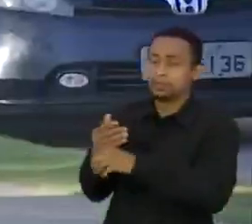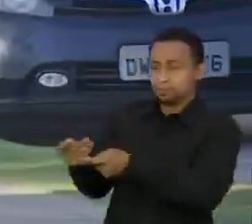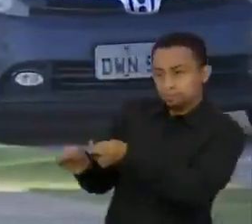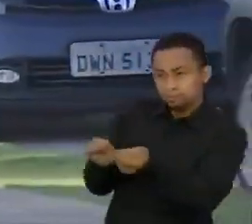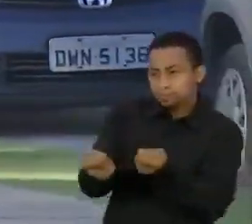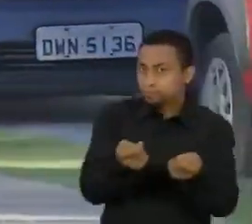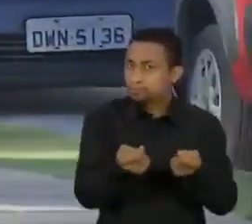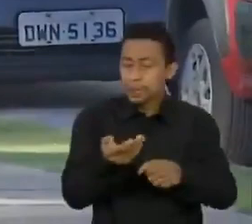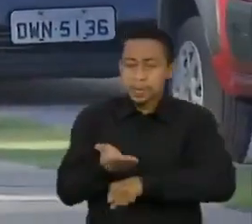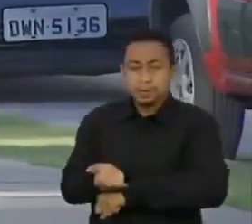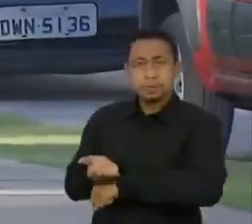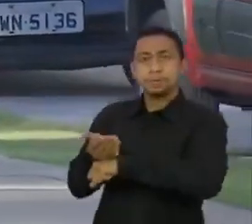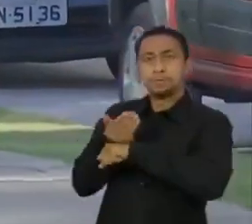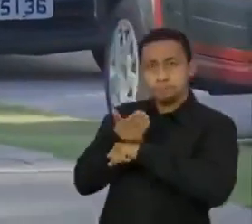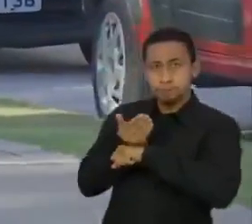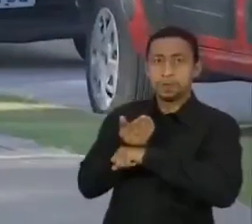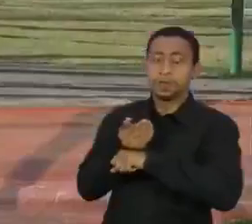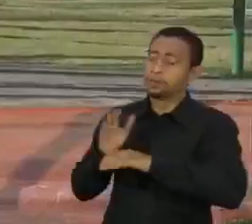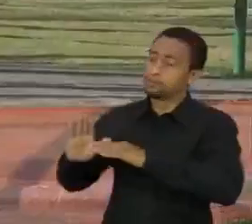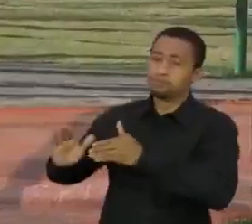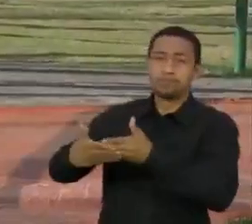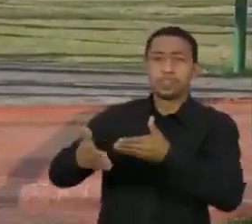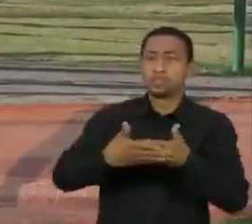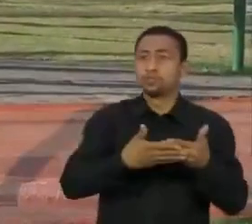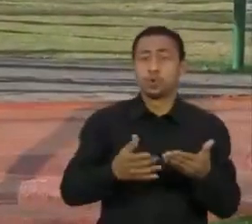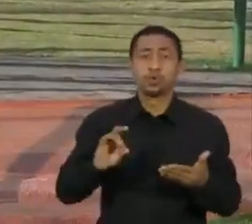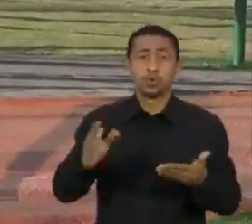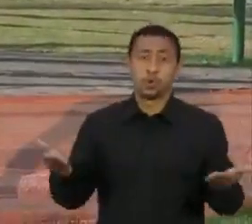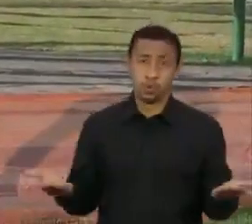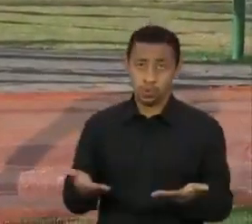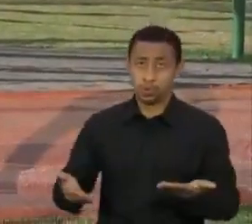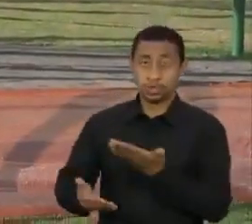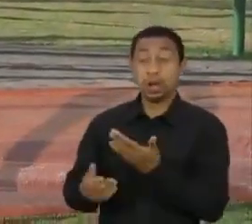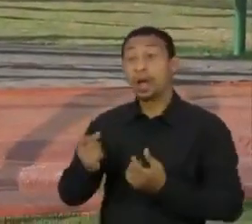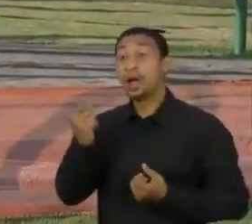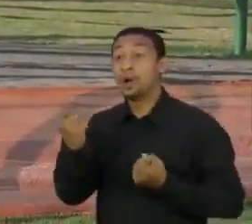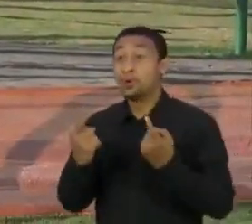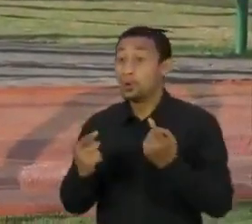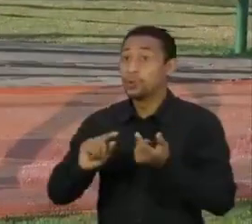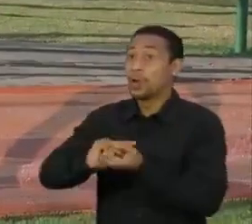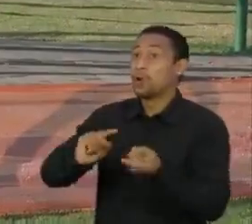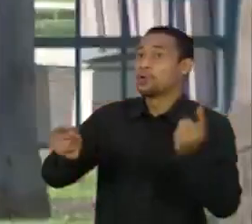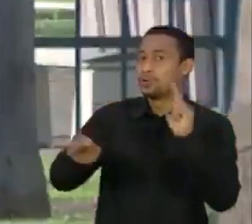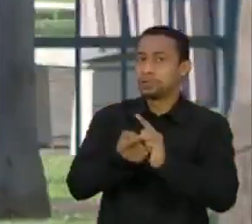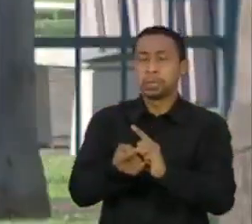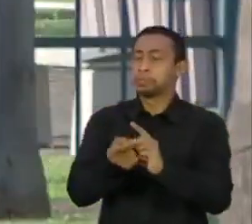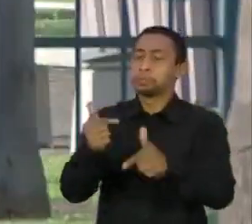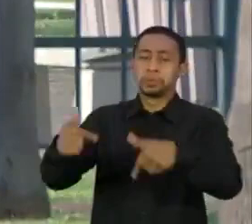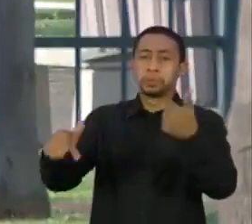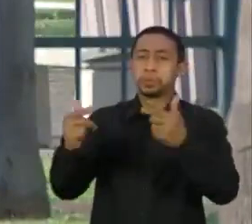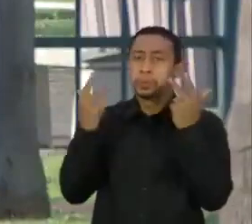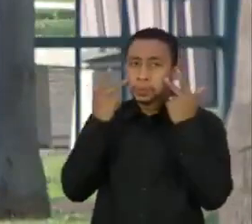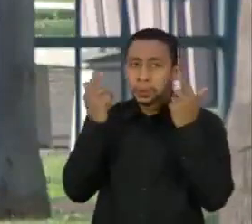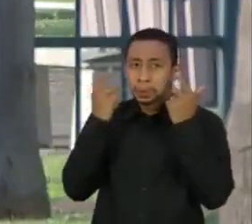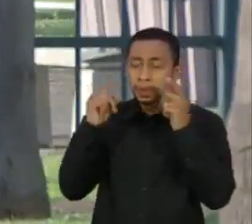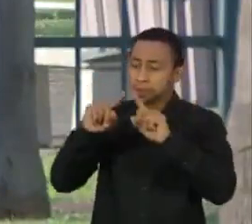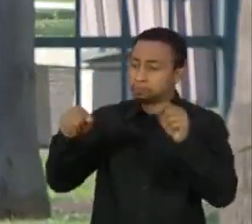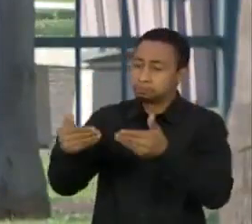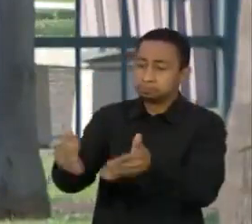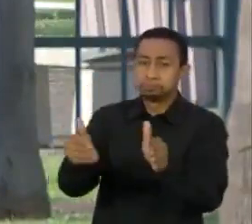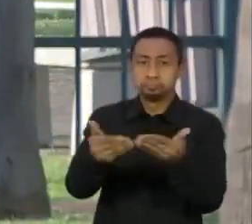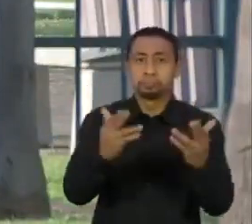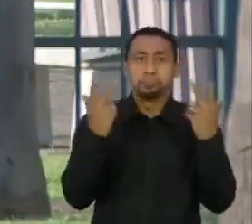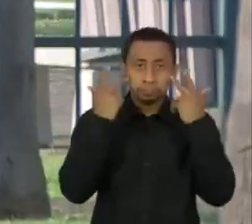pessoas, algumas empresas resolveram fechar só hoje. Já outras fizeram o inverso e funcionaram normalmente. Para o